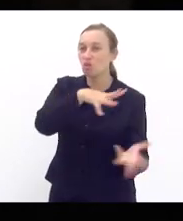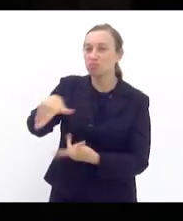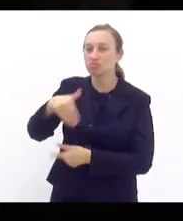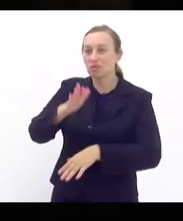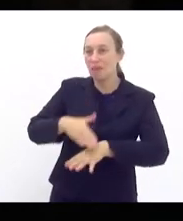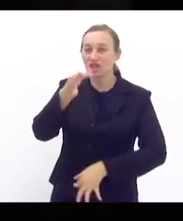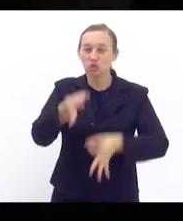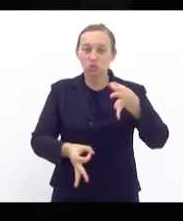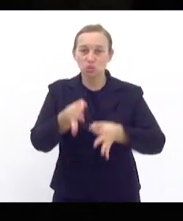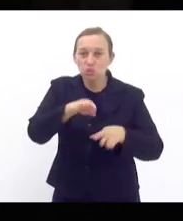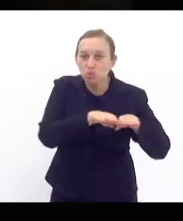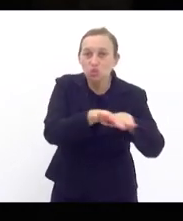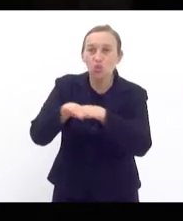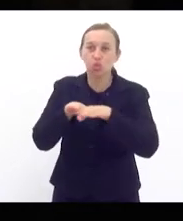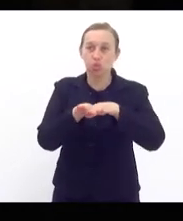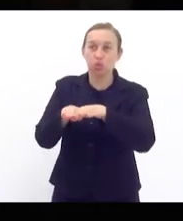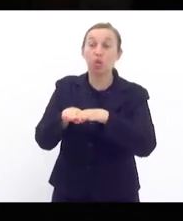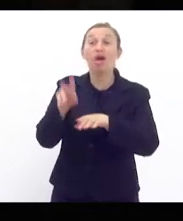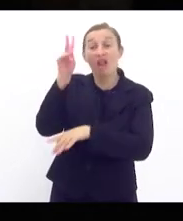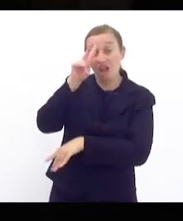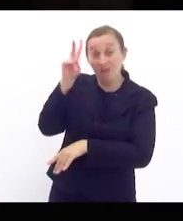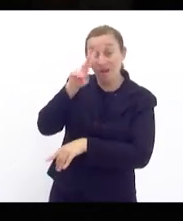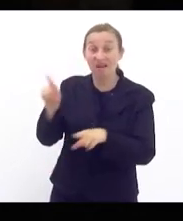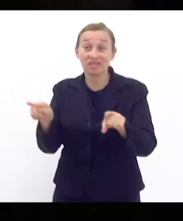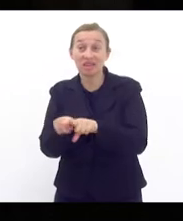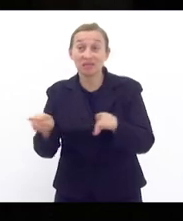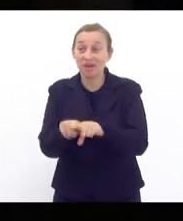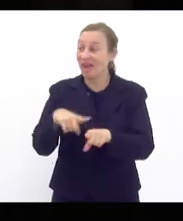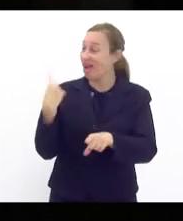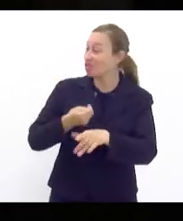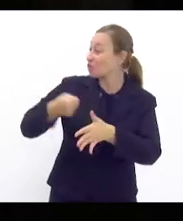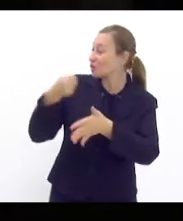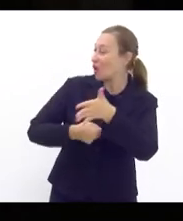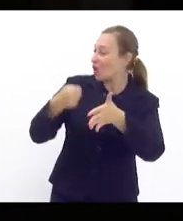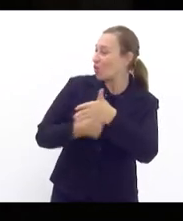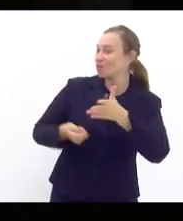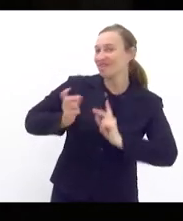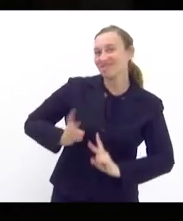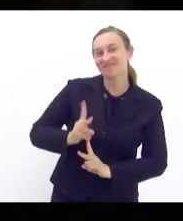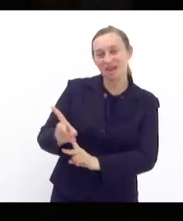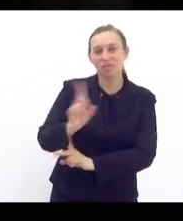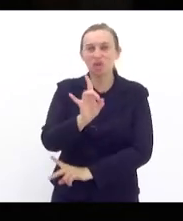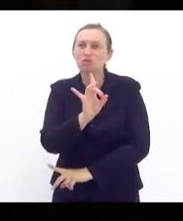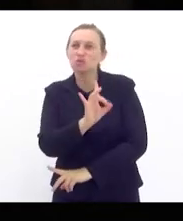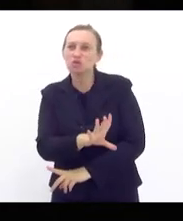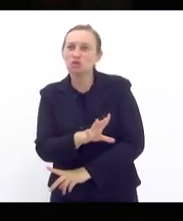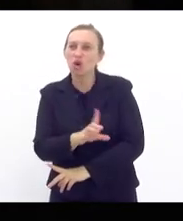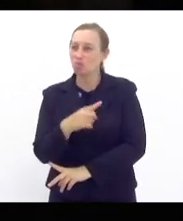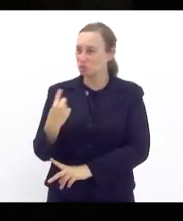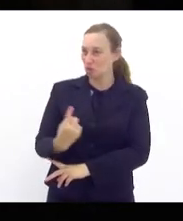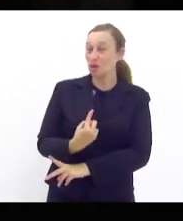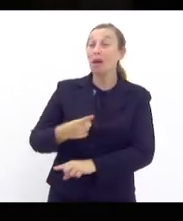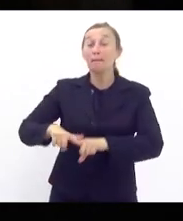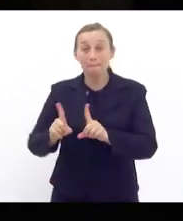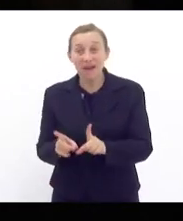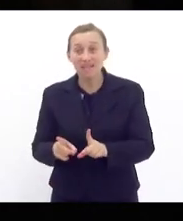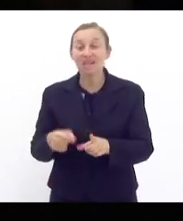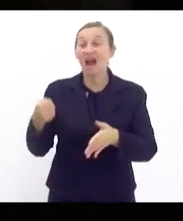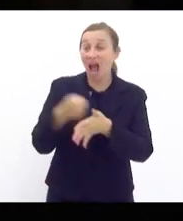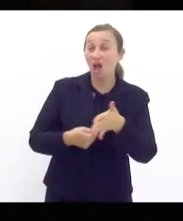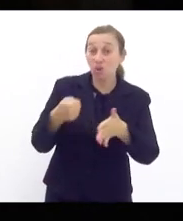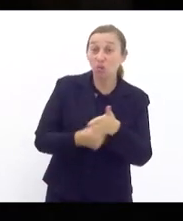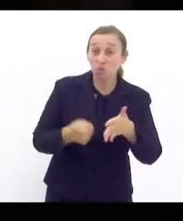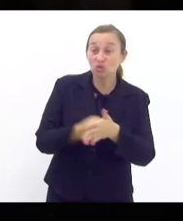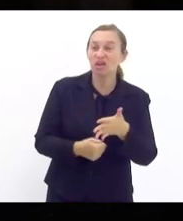mais igualitário além de relembrar a nossa luta sempre não apenas por nós mesmos mas a nossa luta também